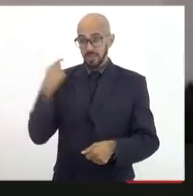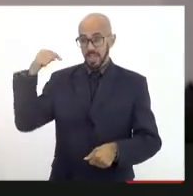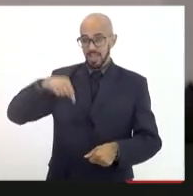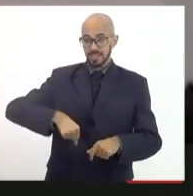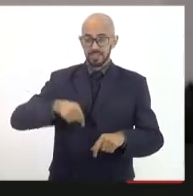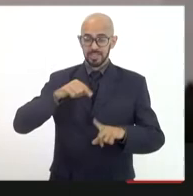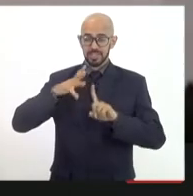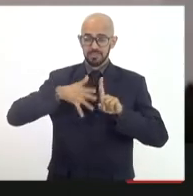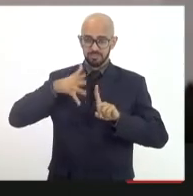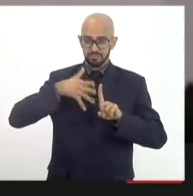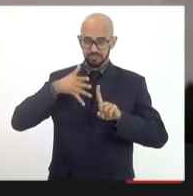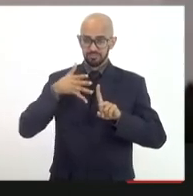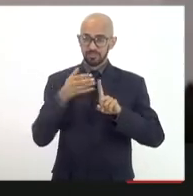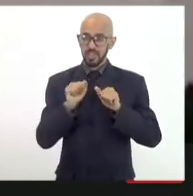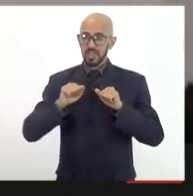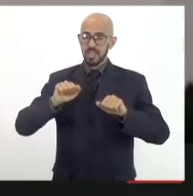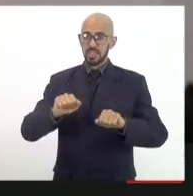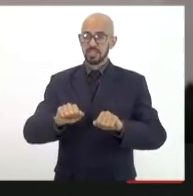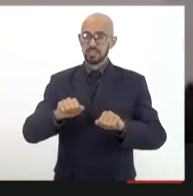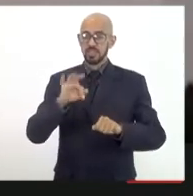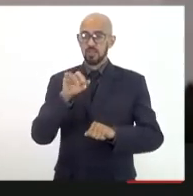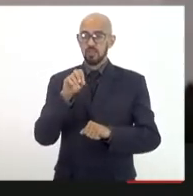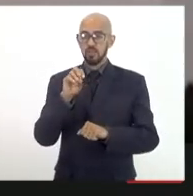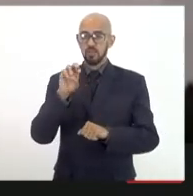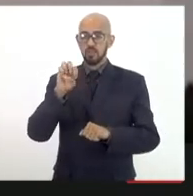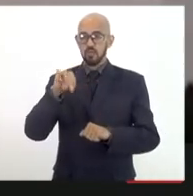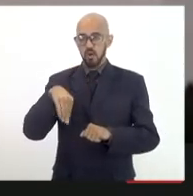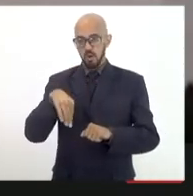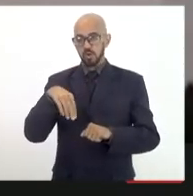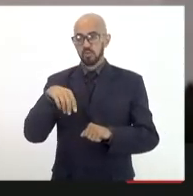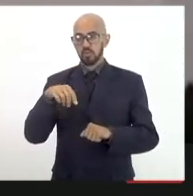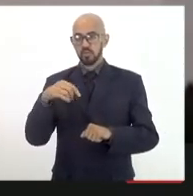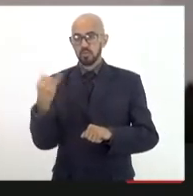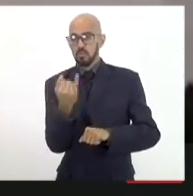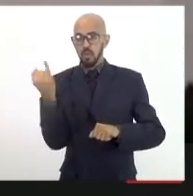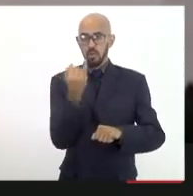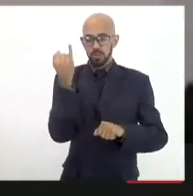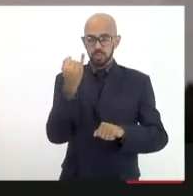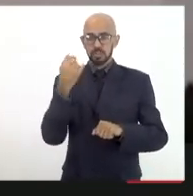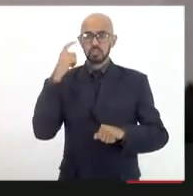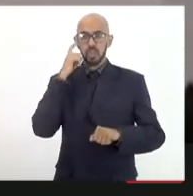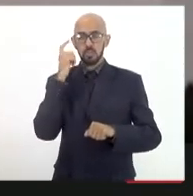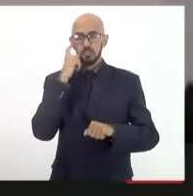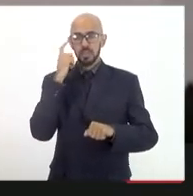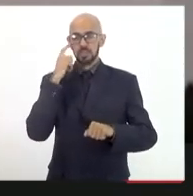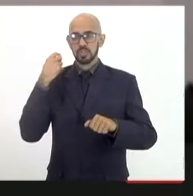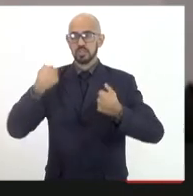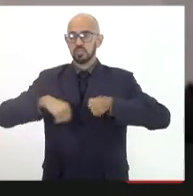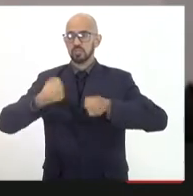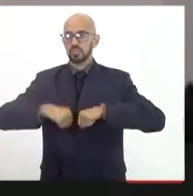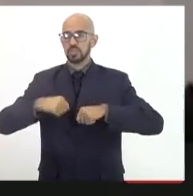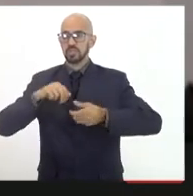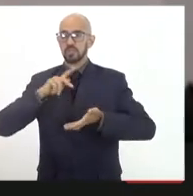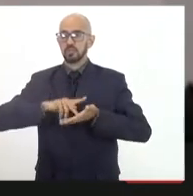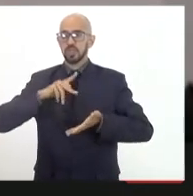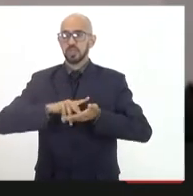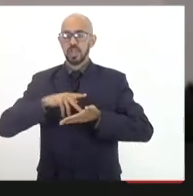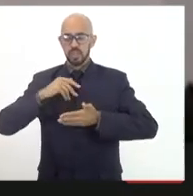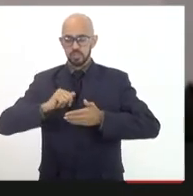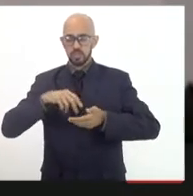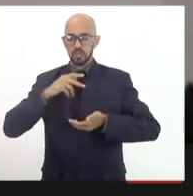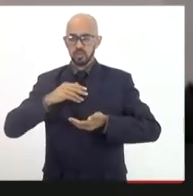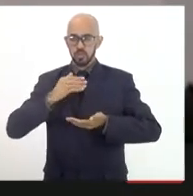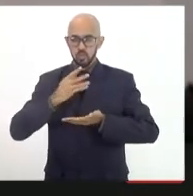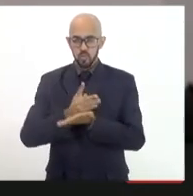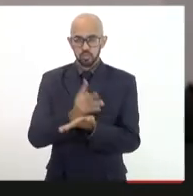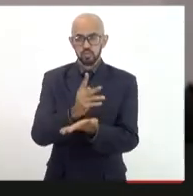esse fórum eu acho da maior importância e penso que nós precisamos de fato voltar a desenvolver essas reuniões porque